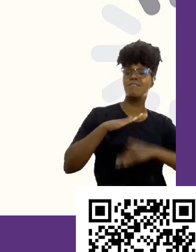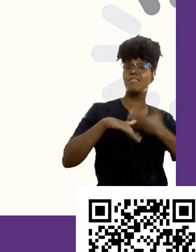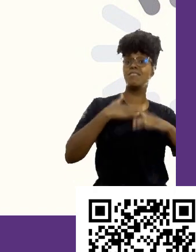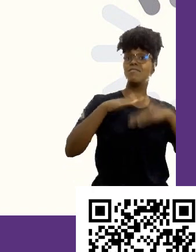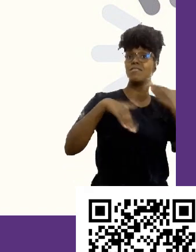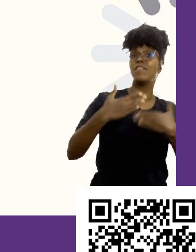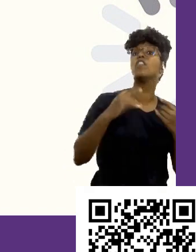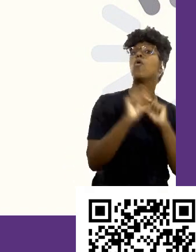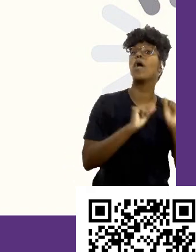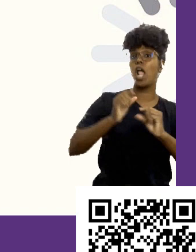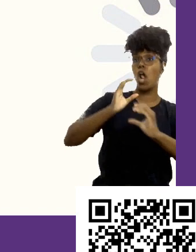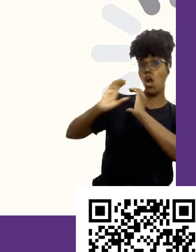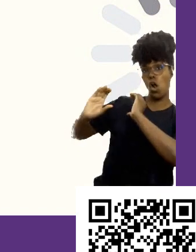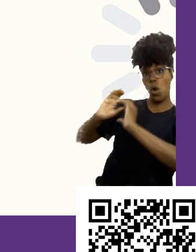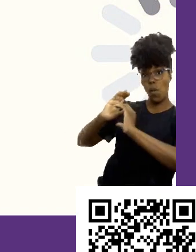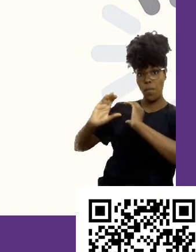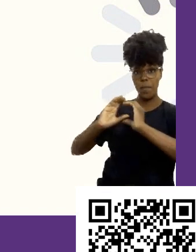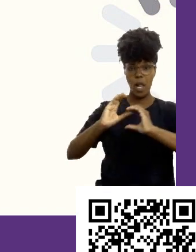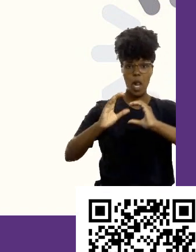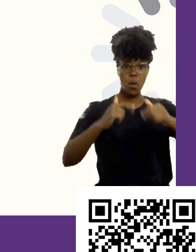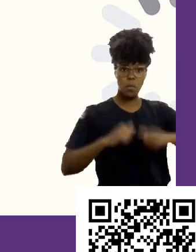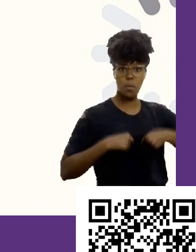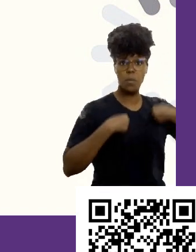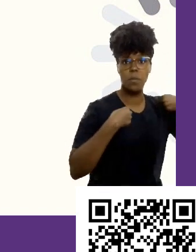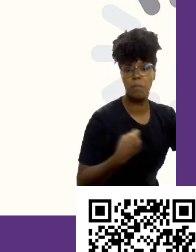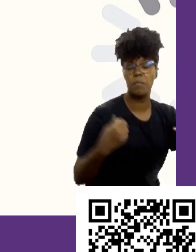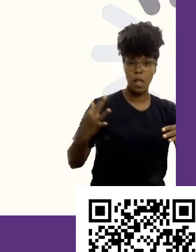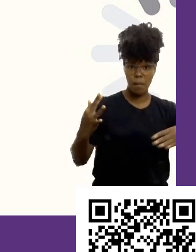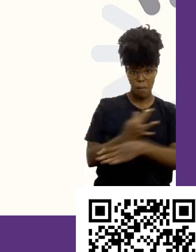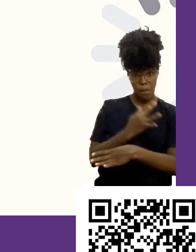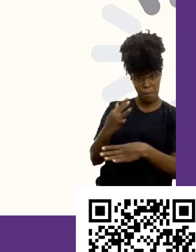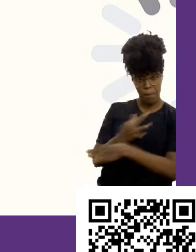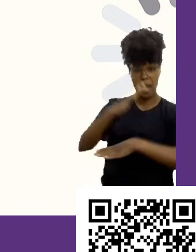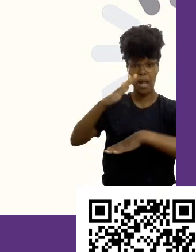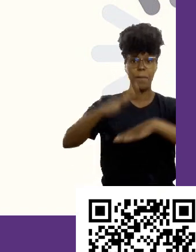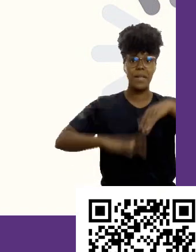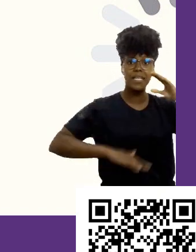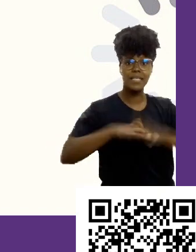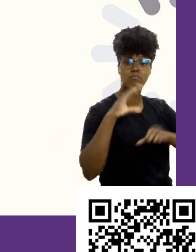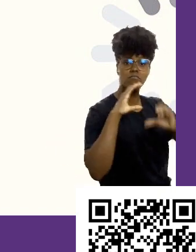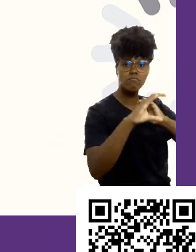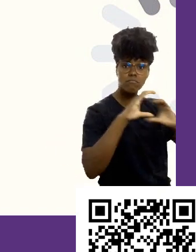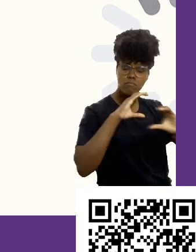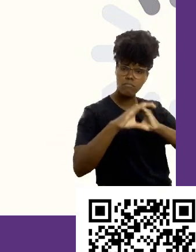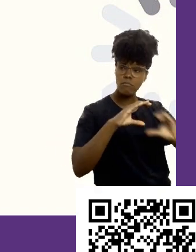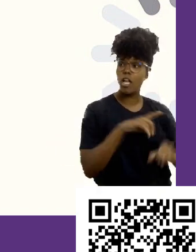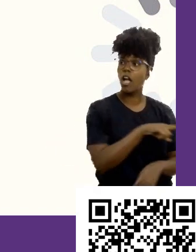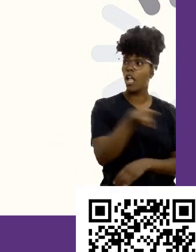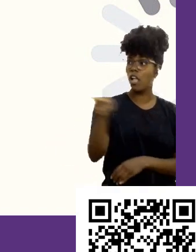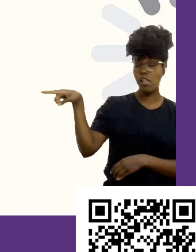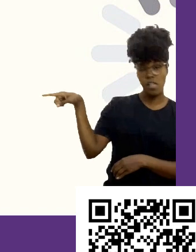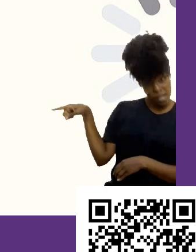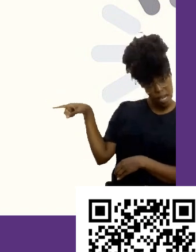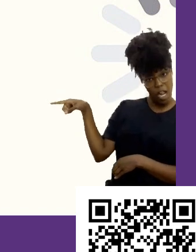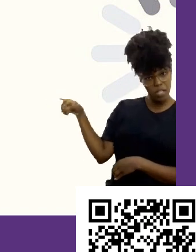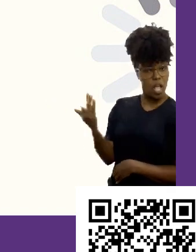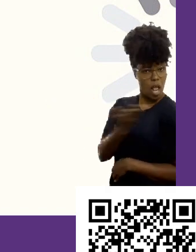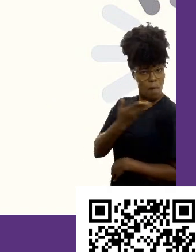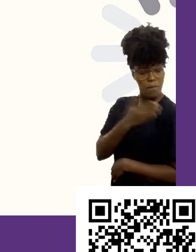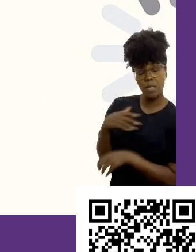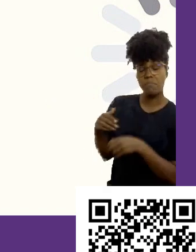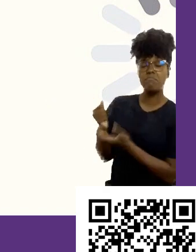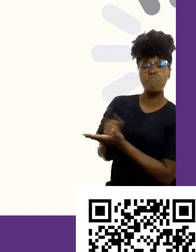comunicação, proatividade, resiliência, habilidade de comunicação, enquanto o seu colega está jogando videogame.